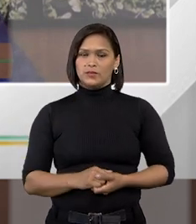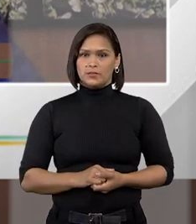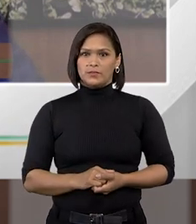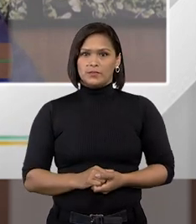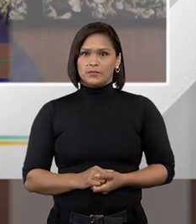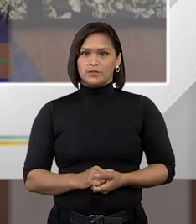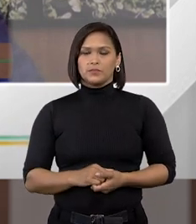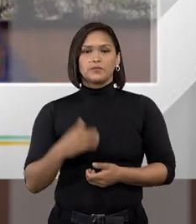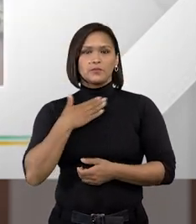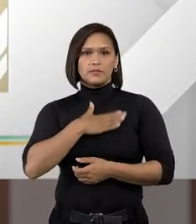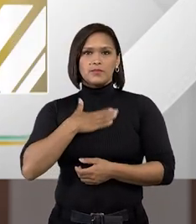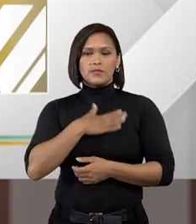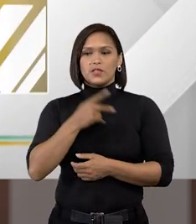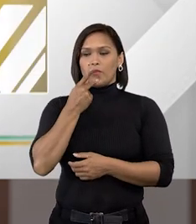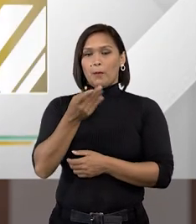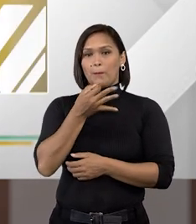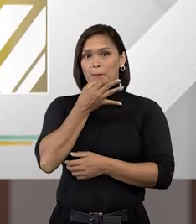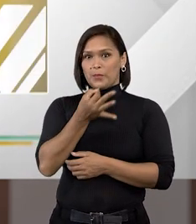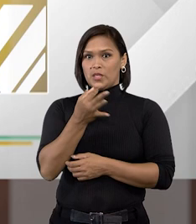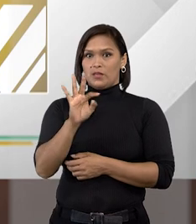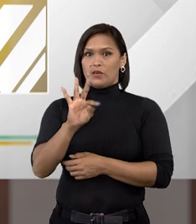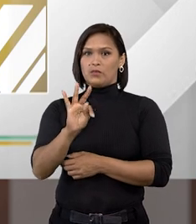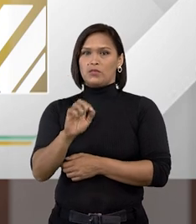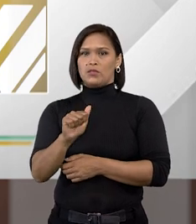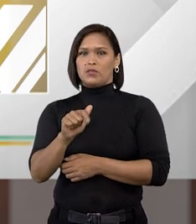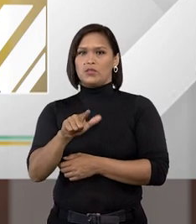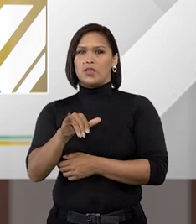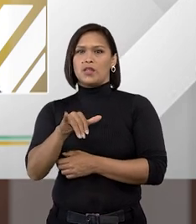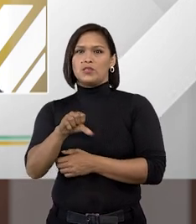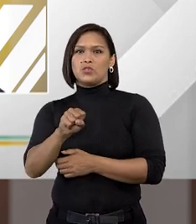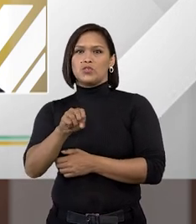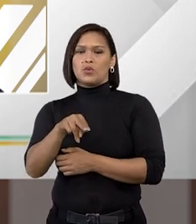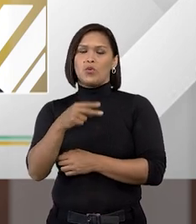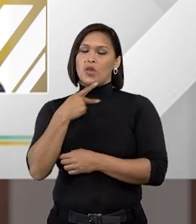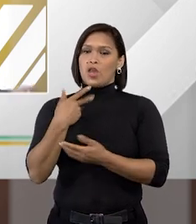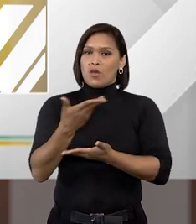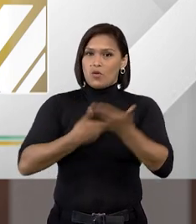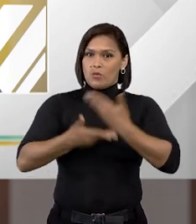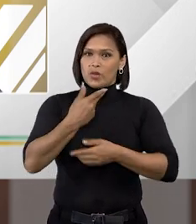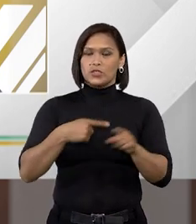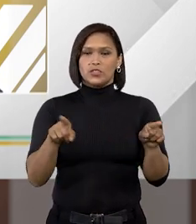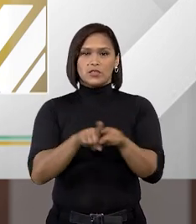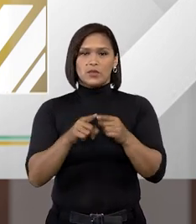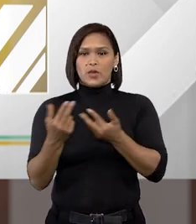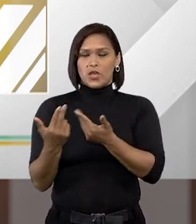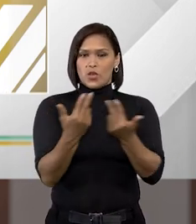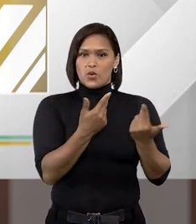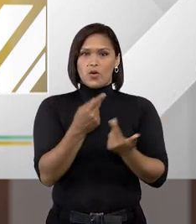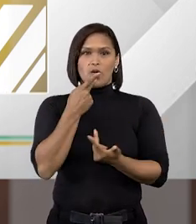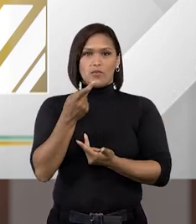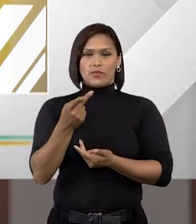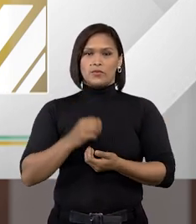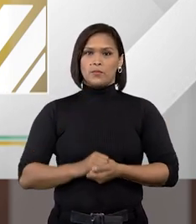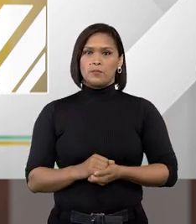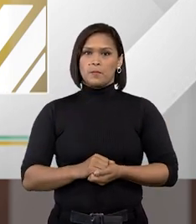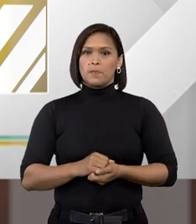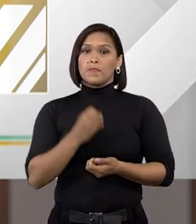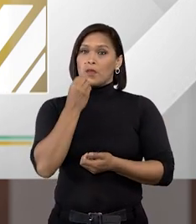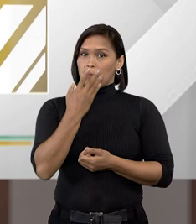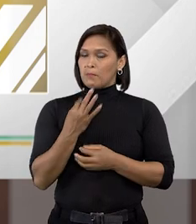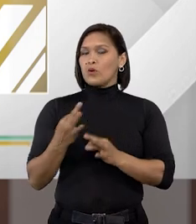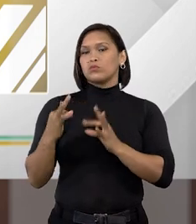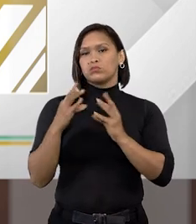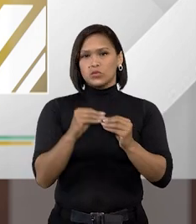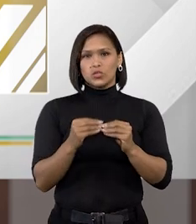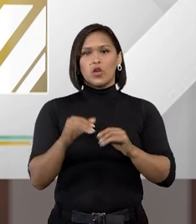eu gostaria de ouvir sua opinião professor Thalisson você compartilha dessa mesma visão aí do professor Bruno bom com a dolo